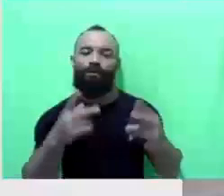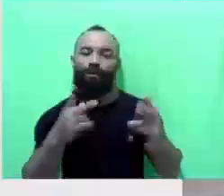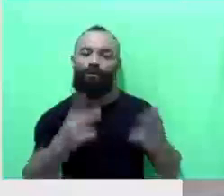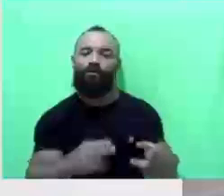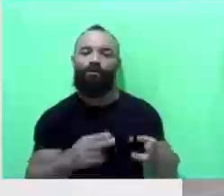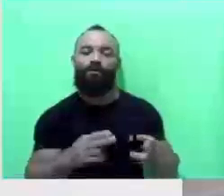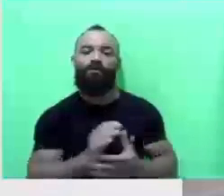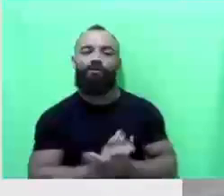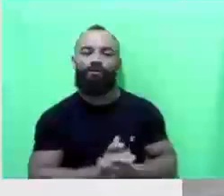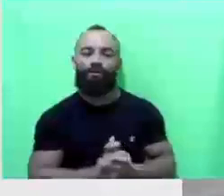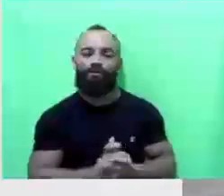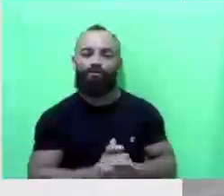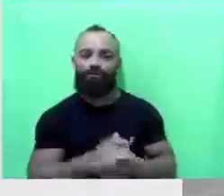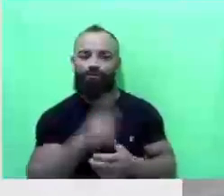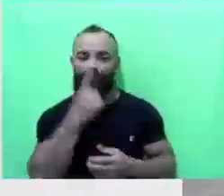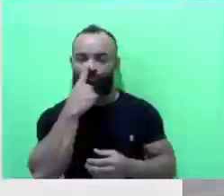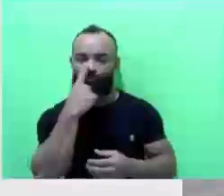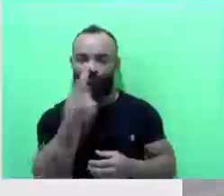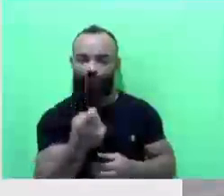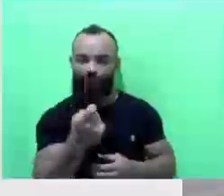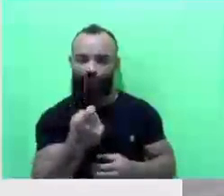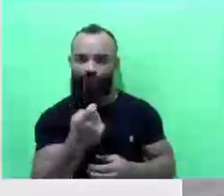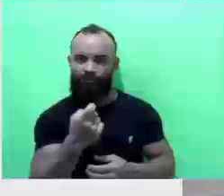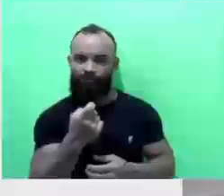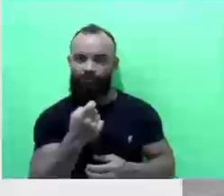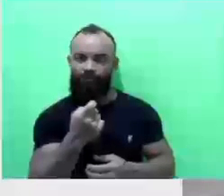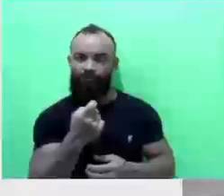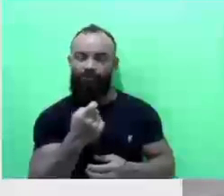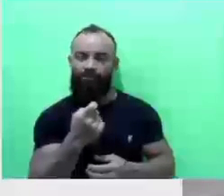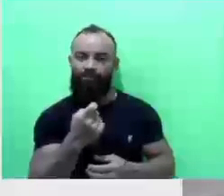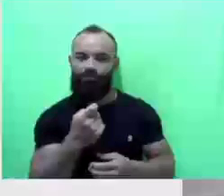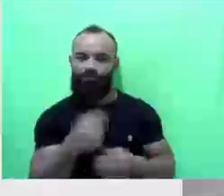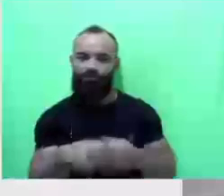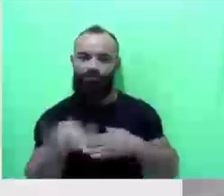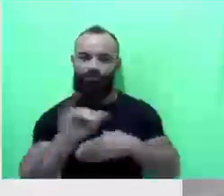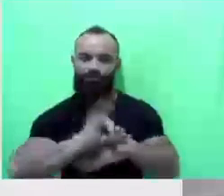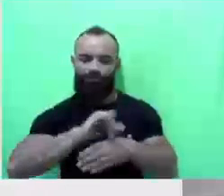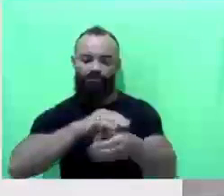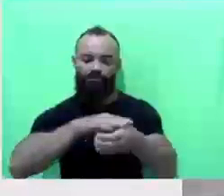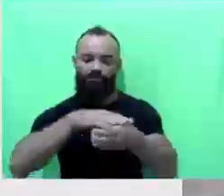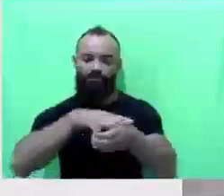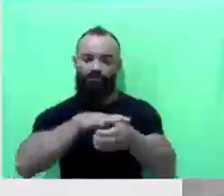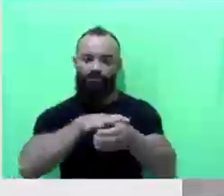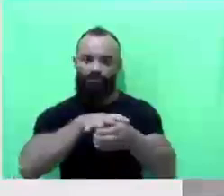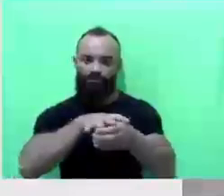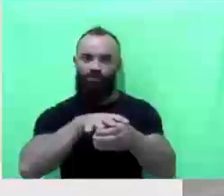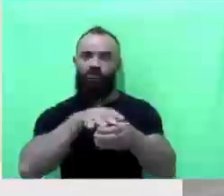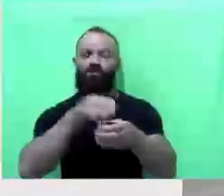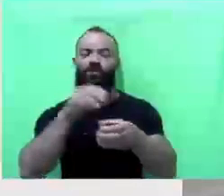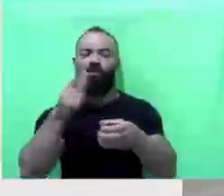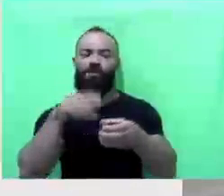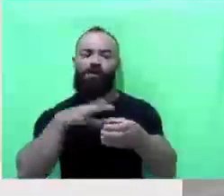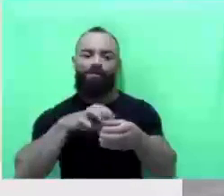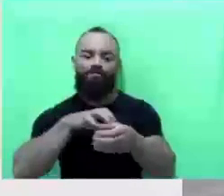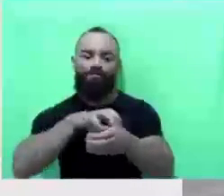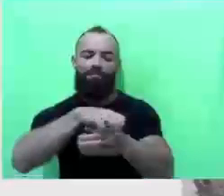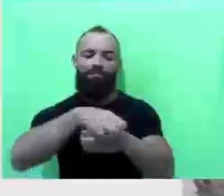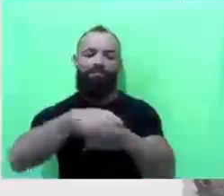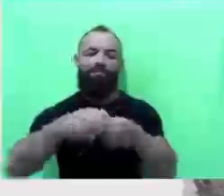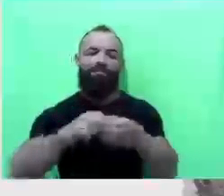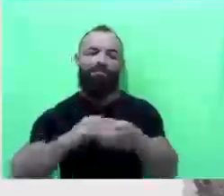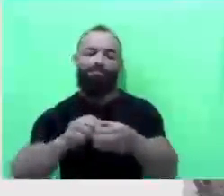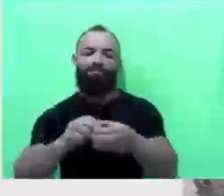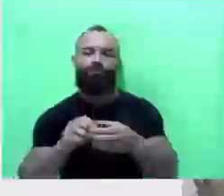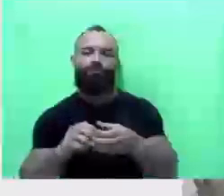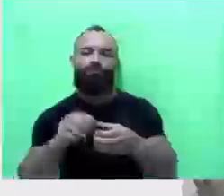O lixo em cima da boca de boeiro vem fazendo essa corrosão e ela não vai fazer o caminho